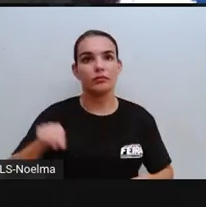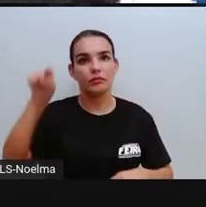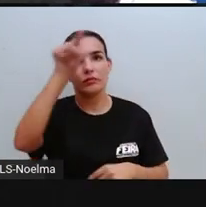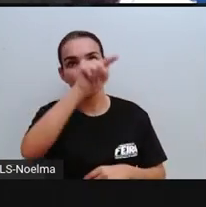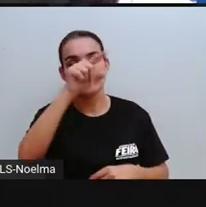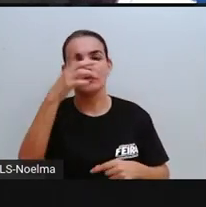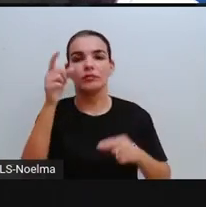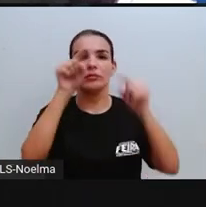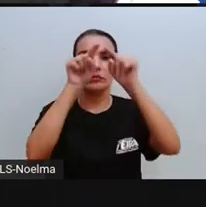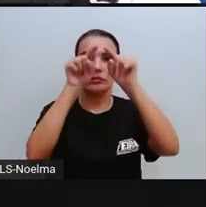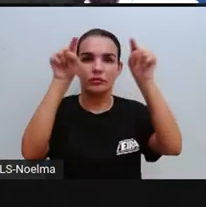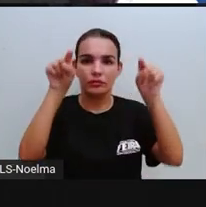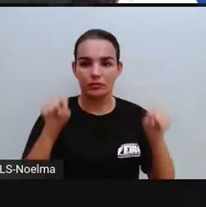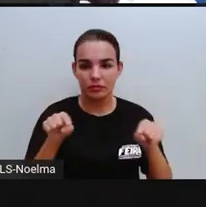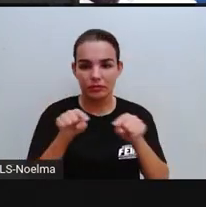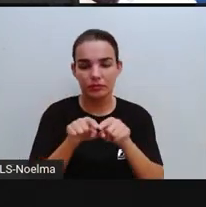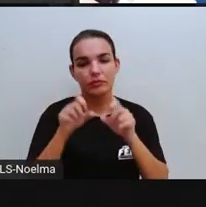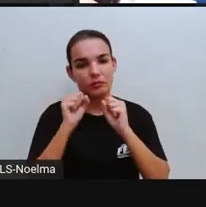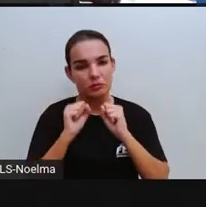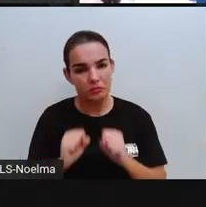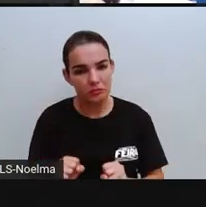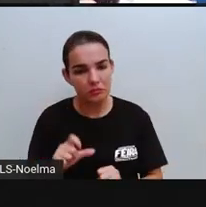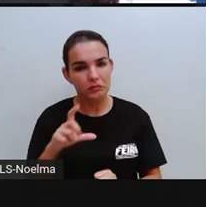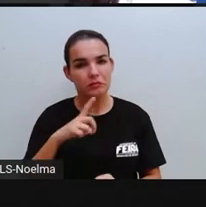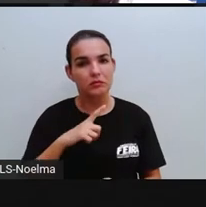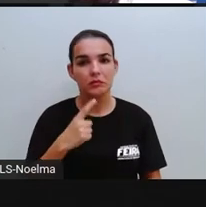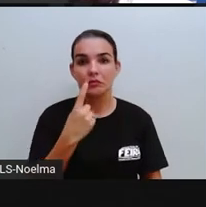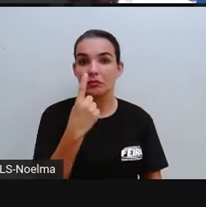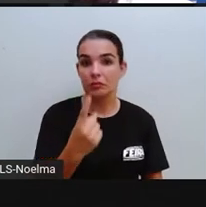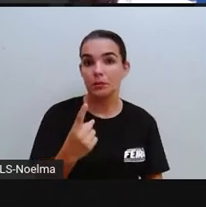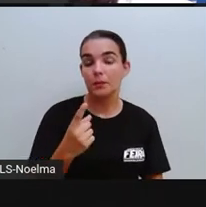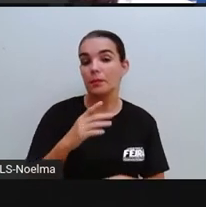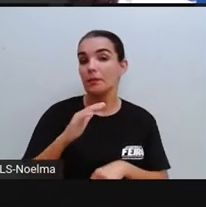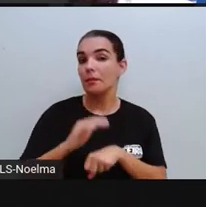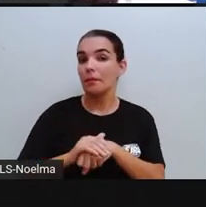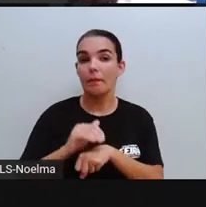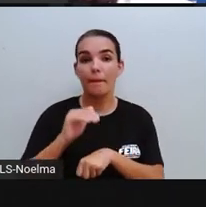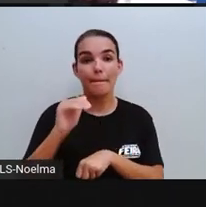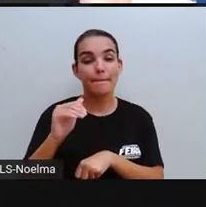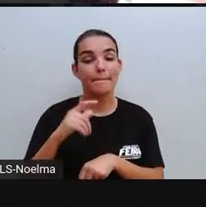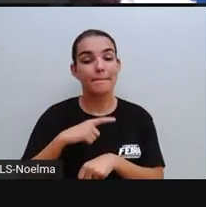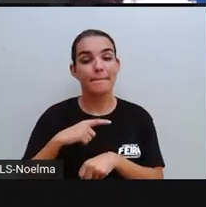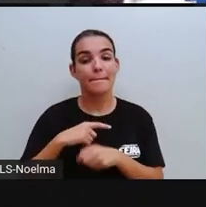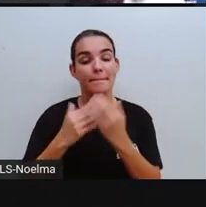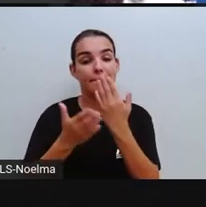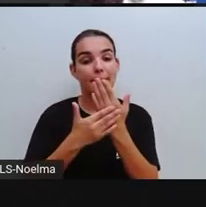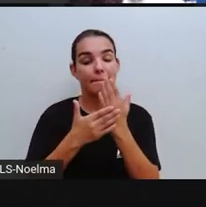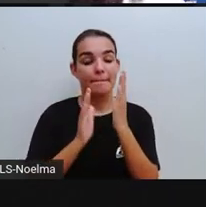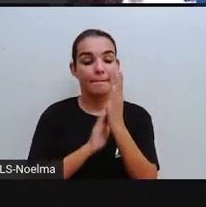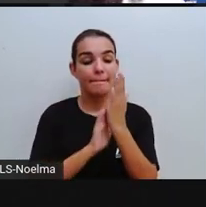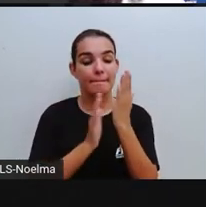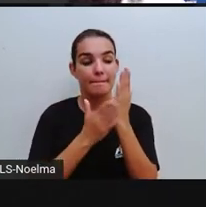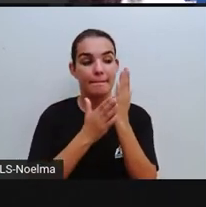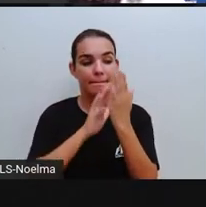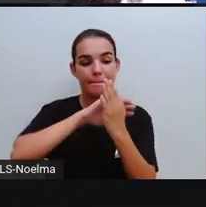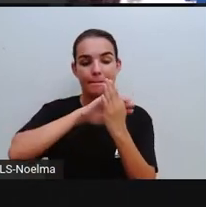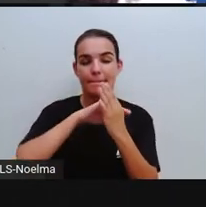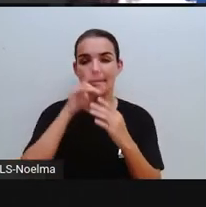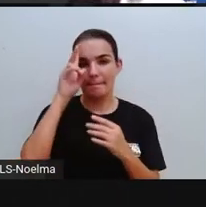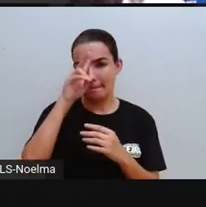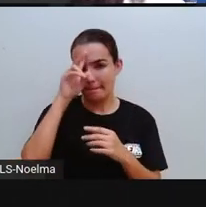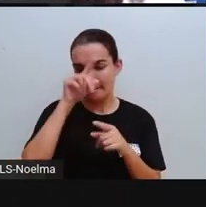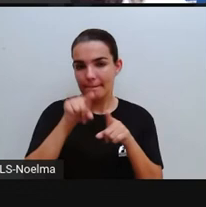os sólidos podem ter aí mais de um, faces aí que lembram mais de uma figura geométrica.